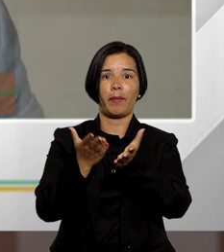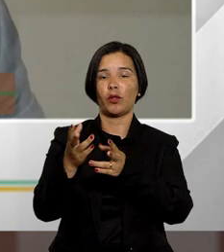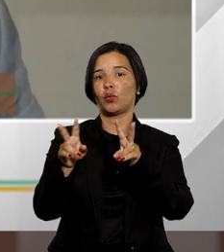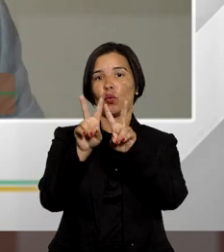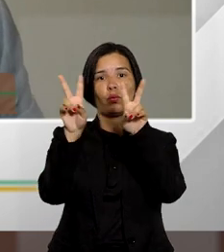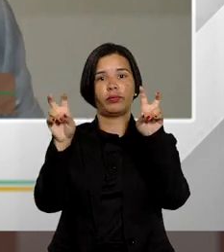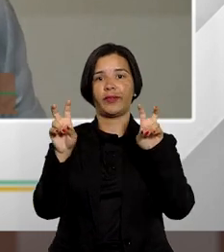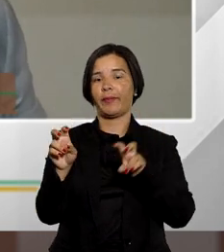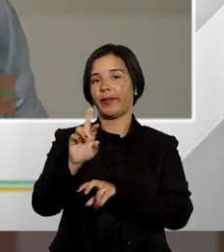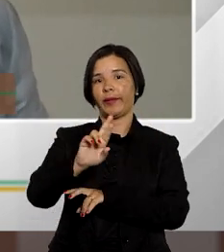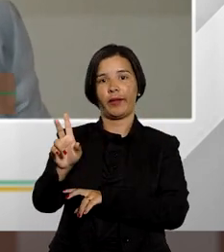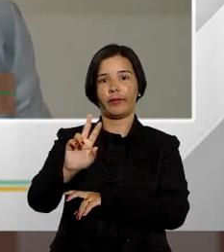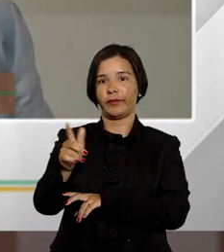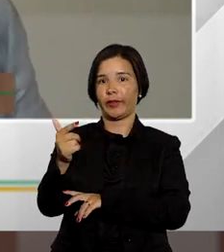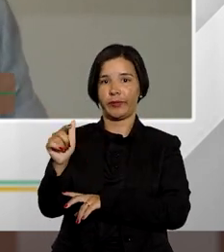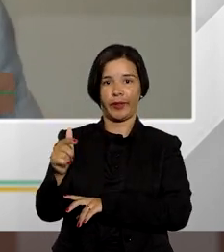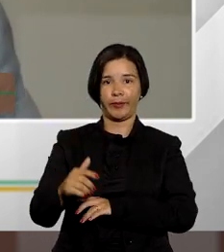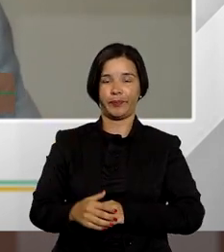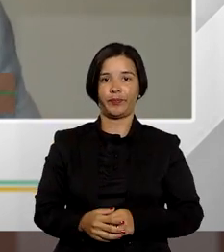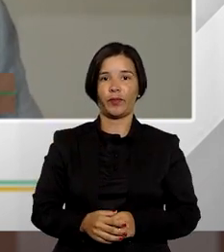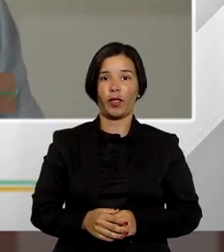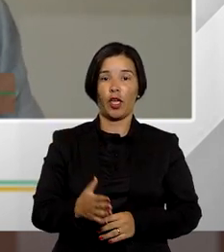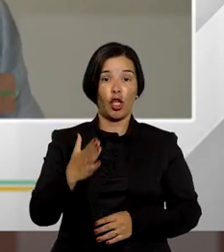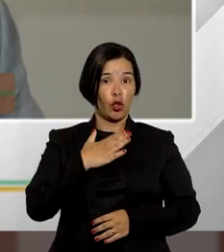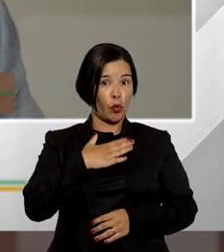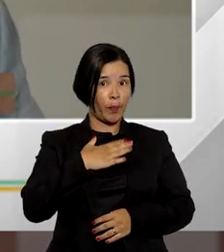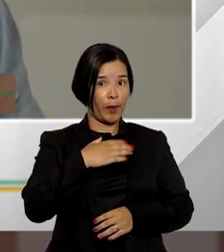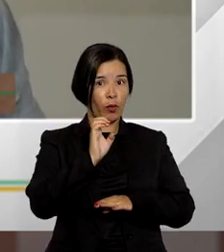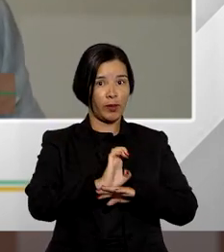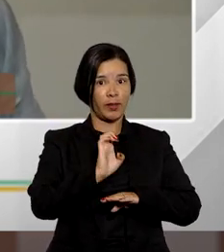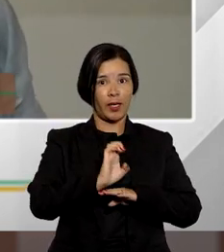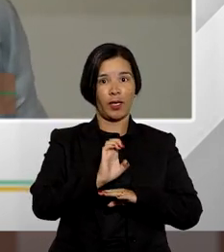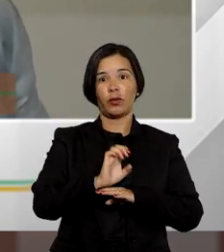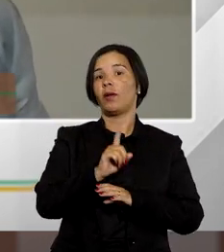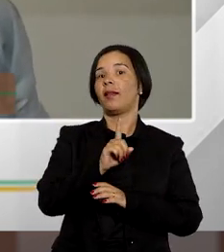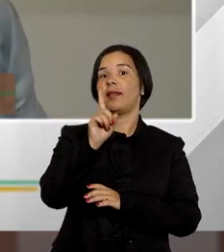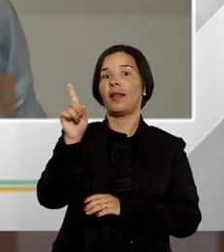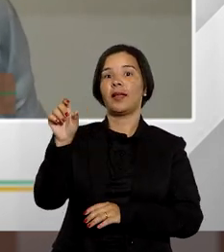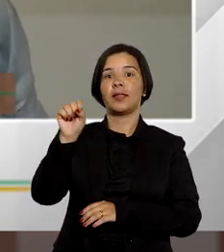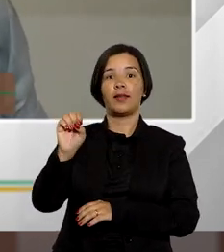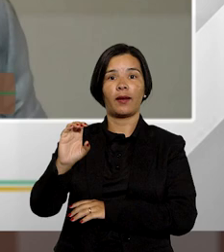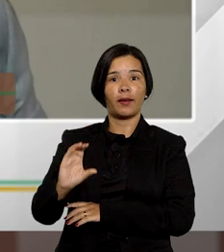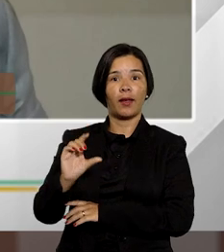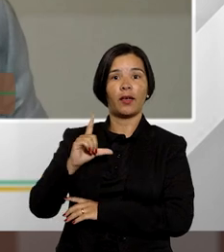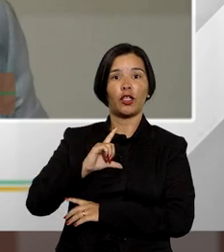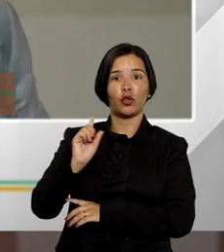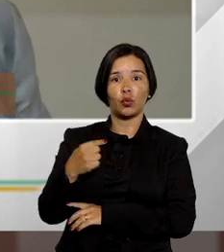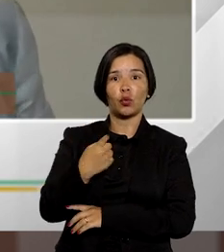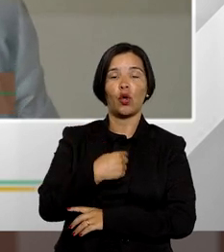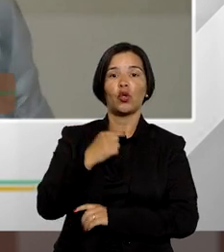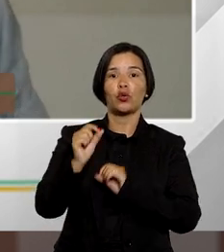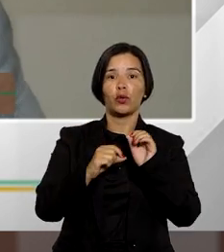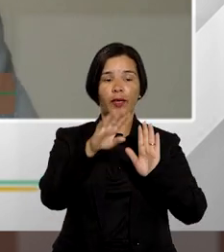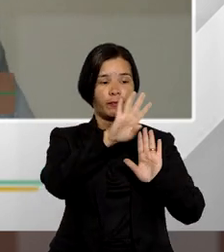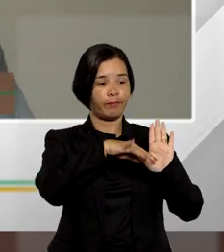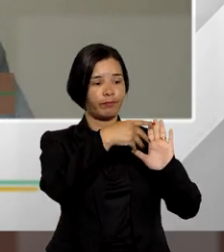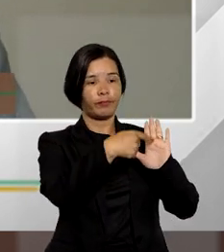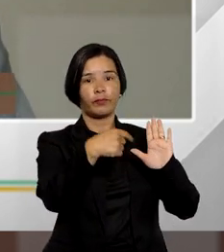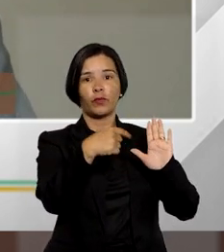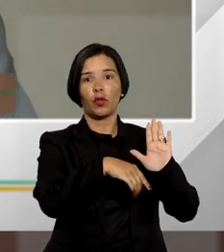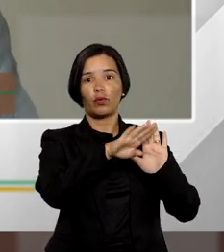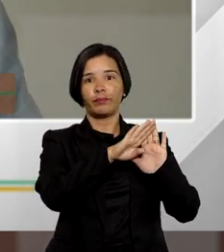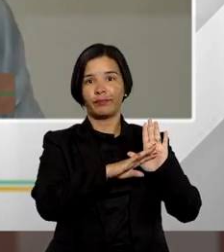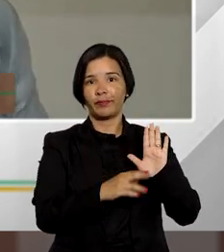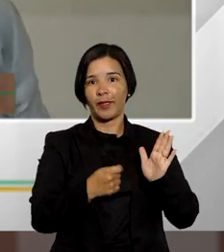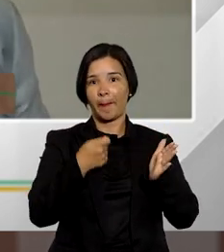respeito desse tema por exemplo no meu estado de Santa Catarina nós construímos aqui uma tabela